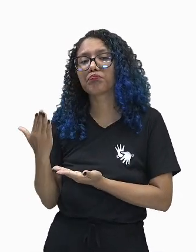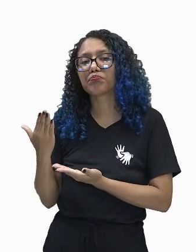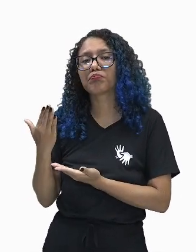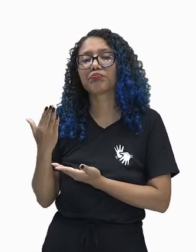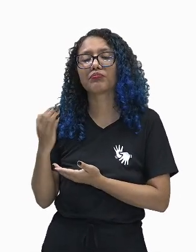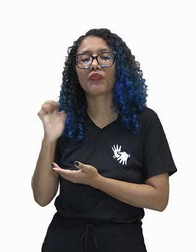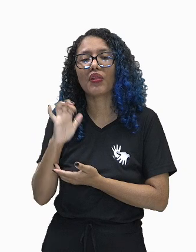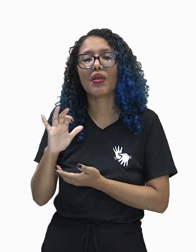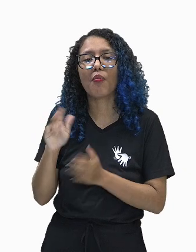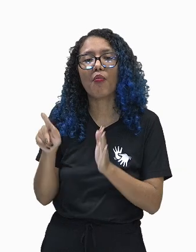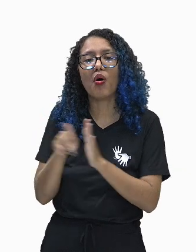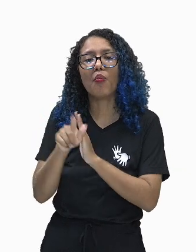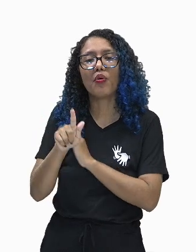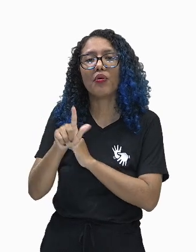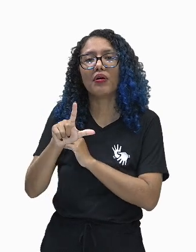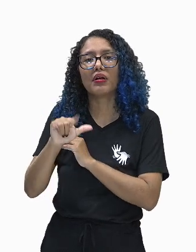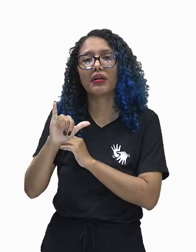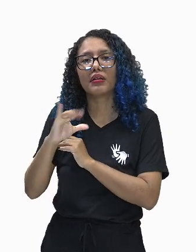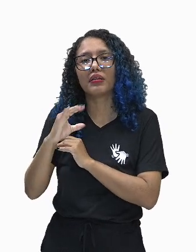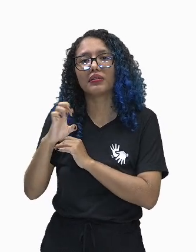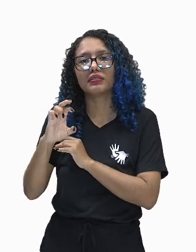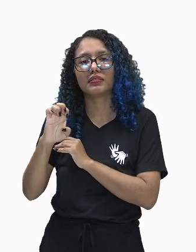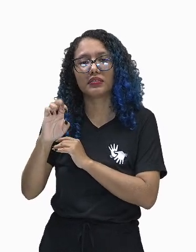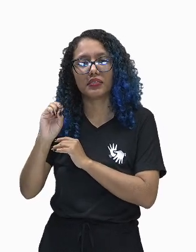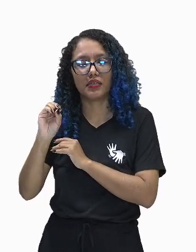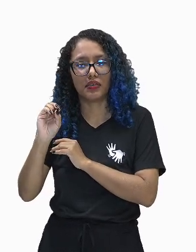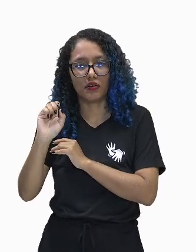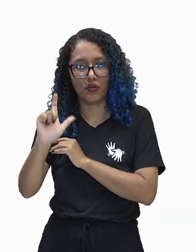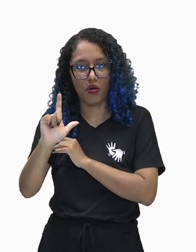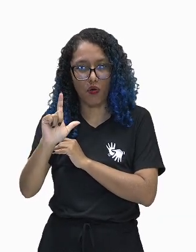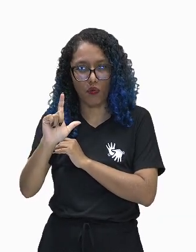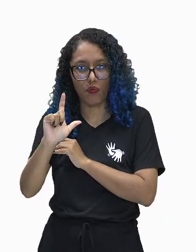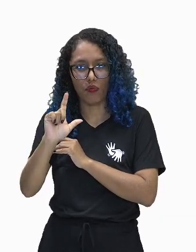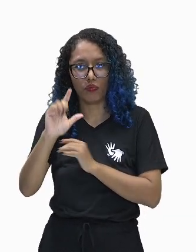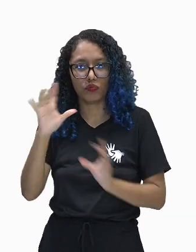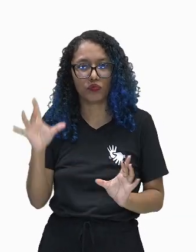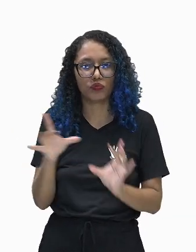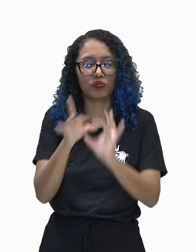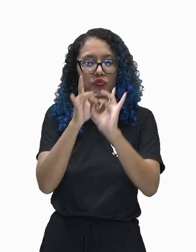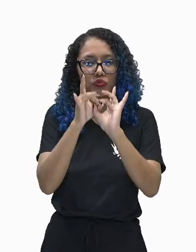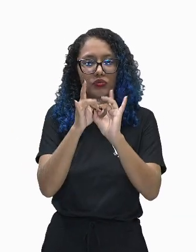unido a três ácidos graxos vai formar o lipídio mais conhecido,